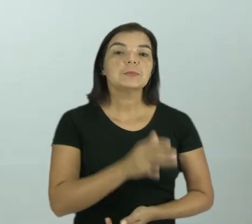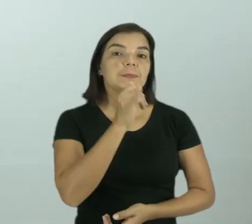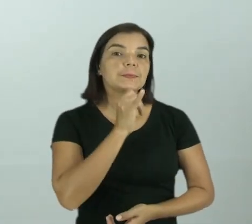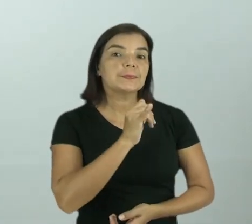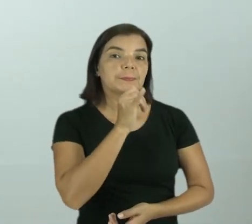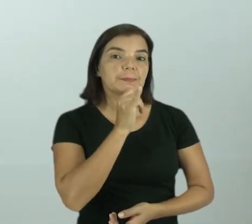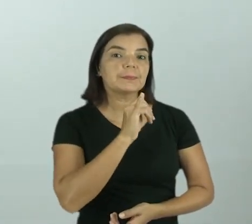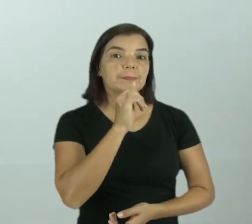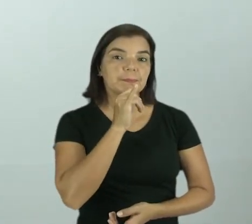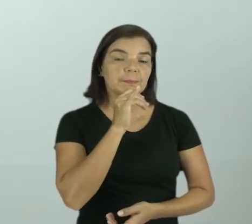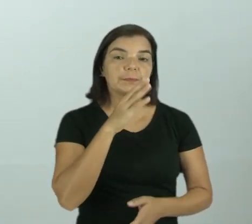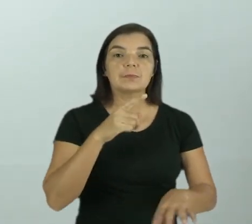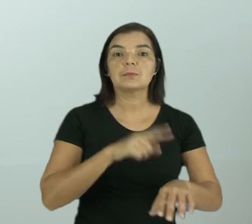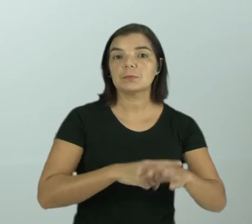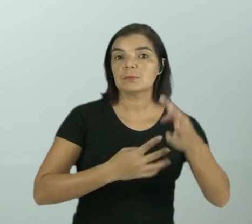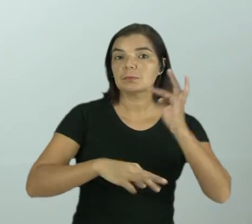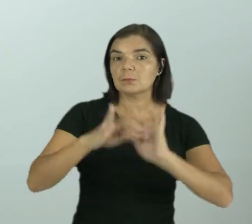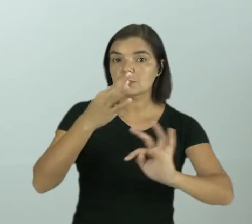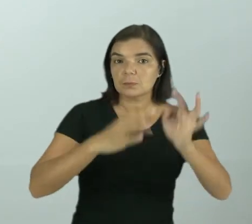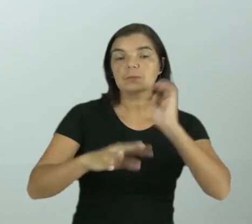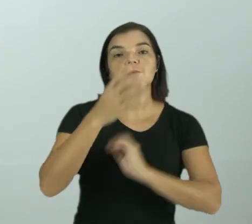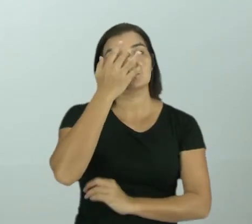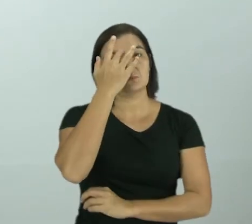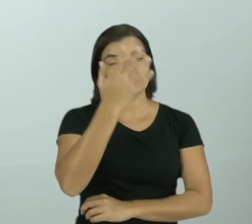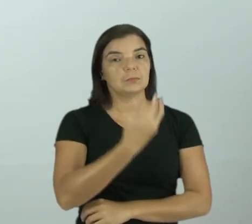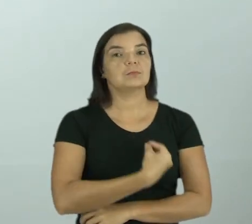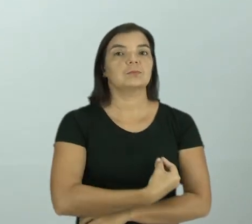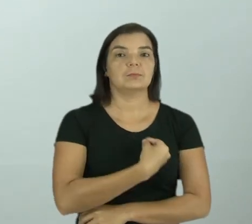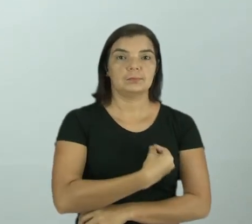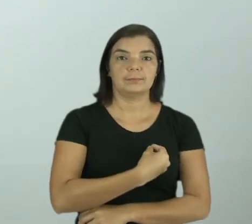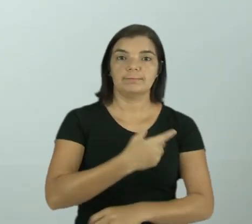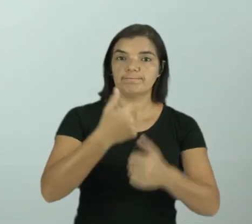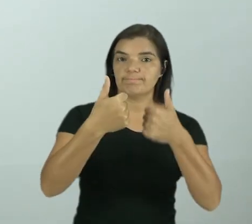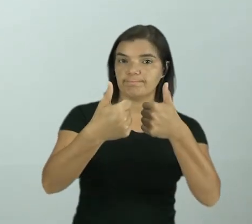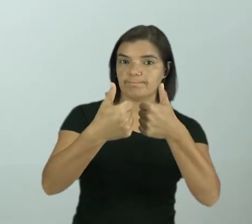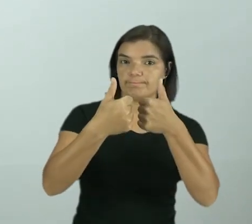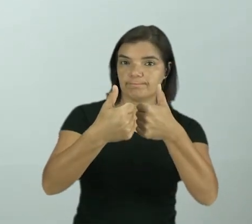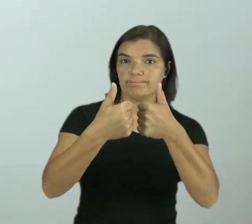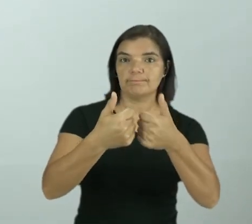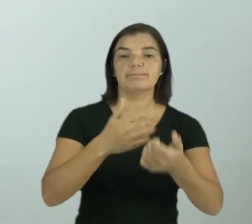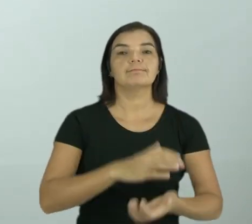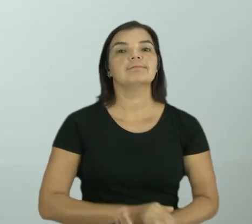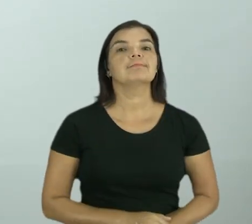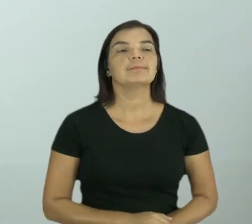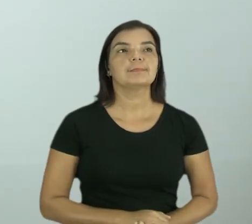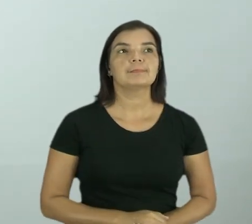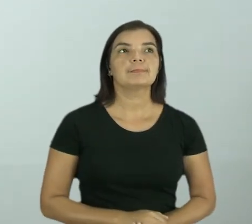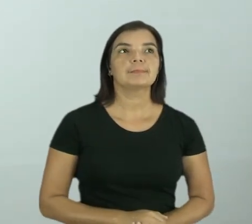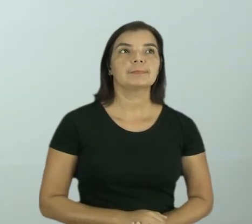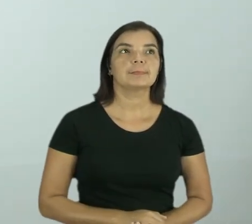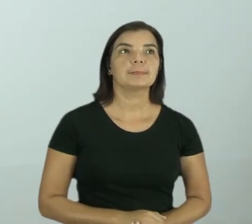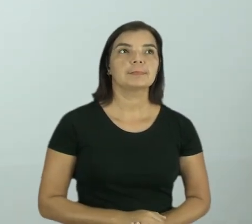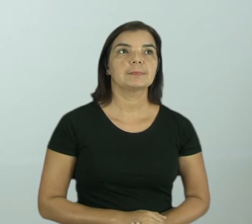exemplo, se você disse que a tecnologia facilitou a nossa vida, você está, ó, de parabéns, tá bom?